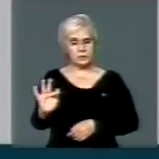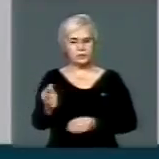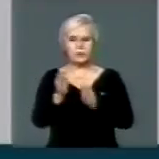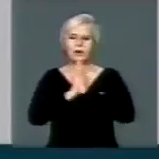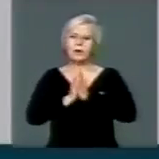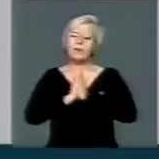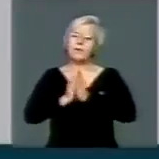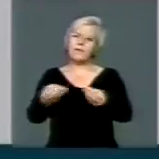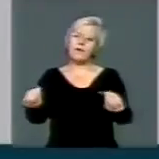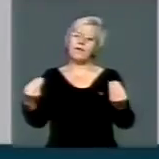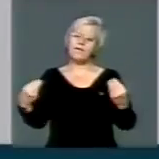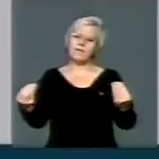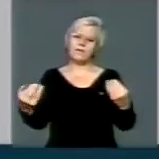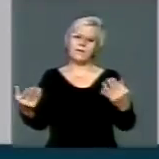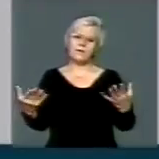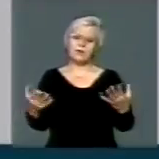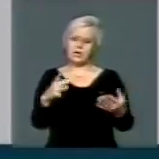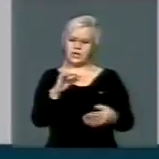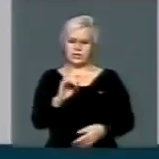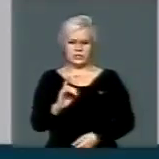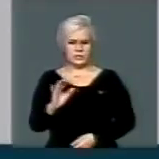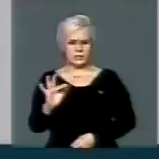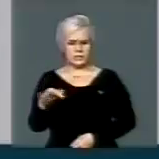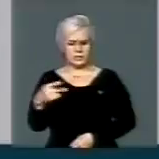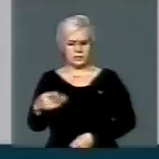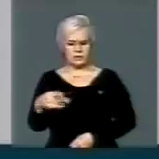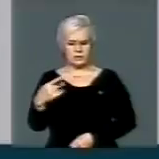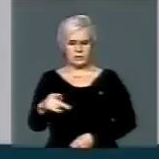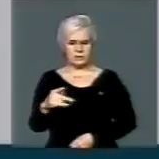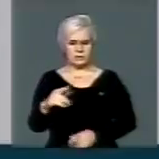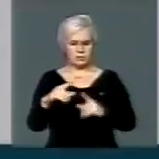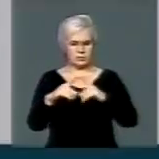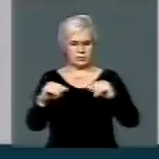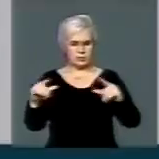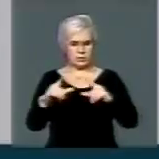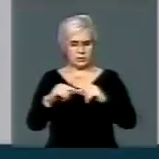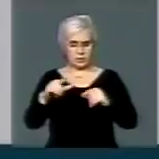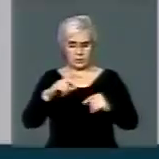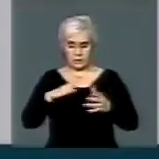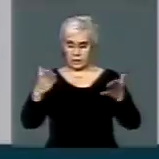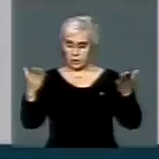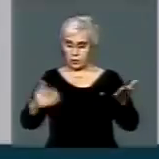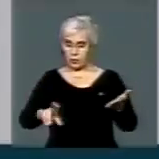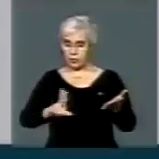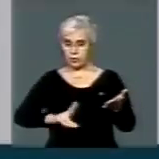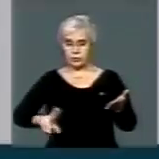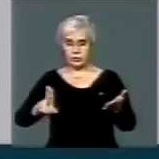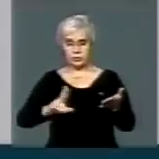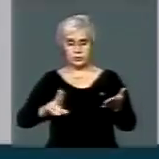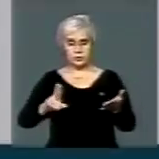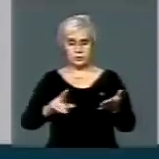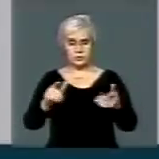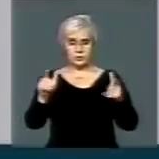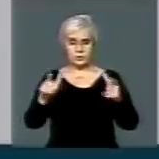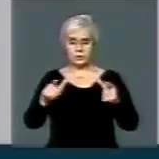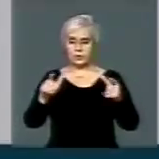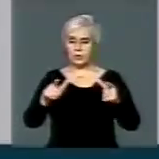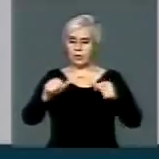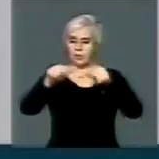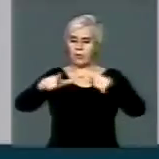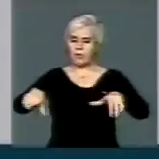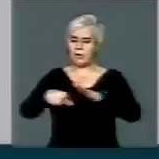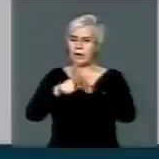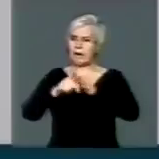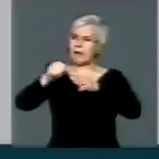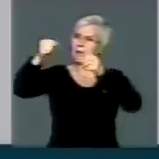pelo amor de Deus, o Distrito Federal até hoje utilizar um vazadouro a céu aberto